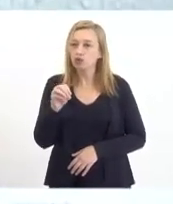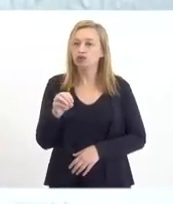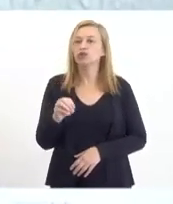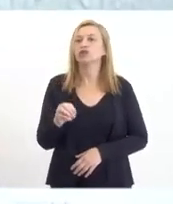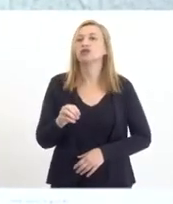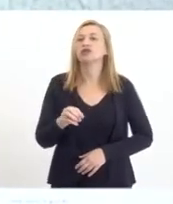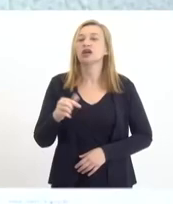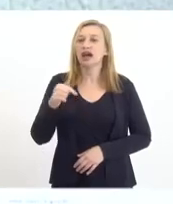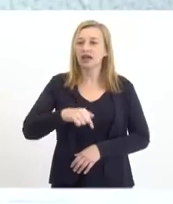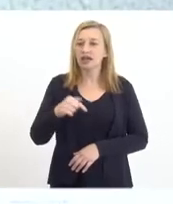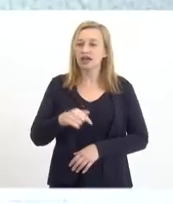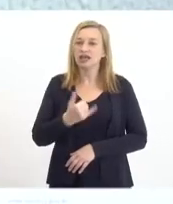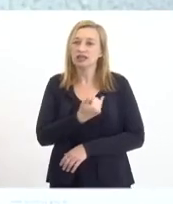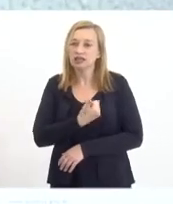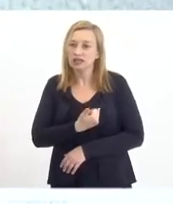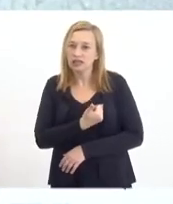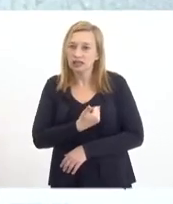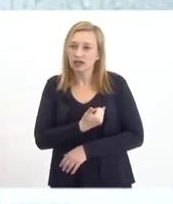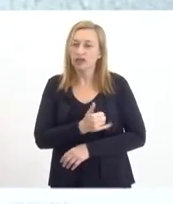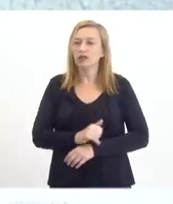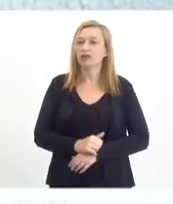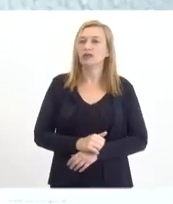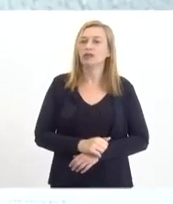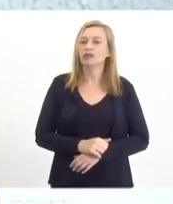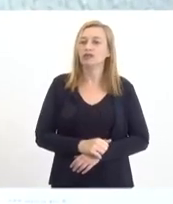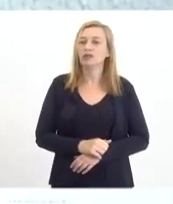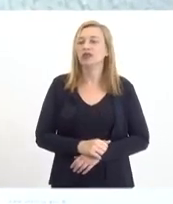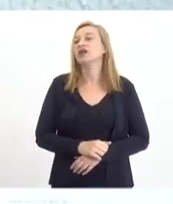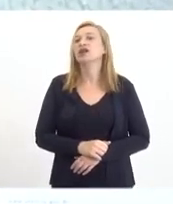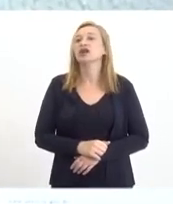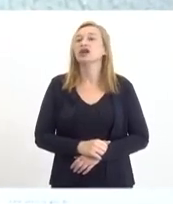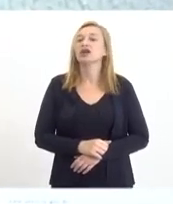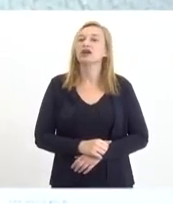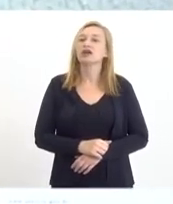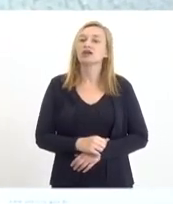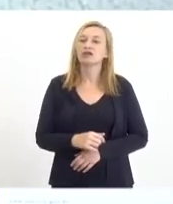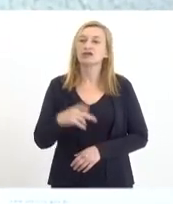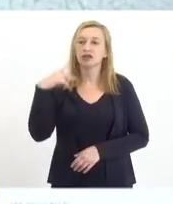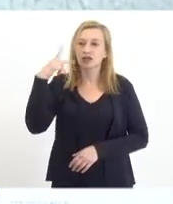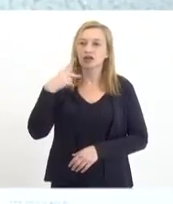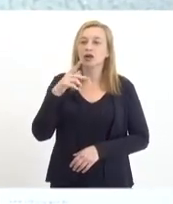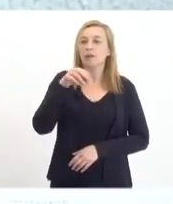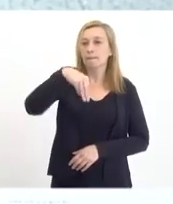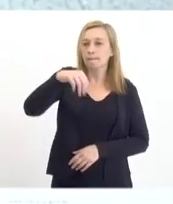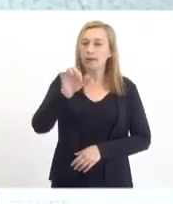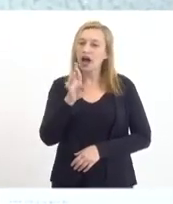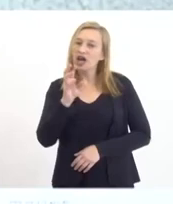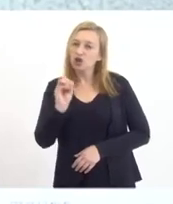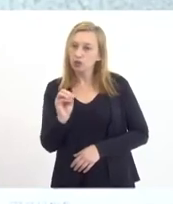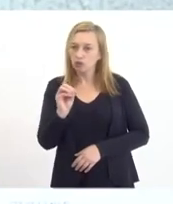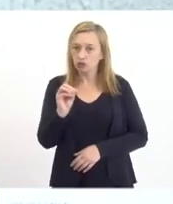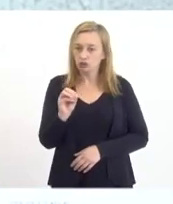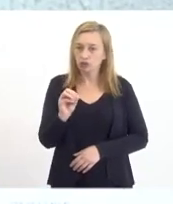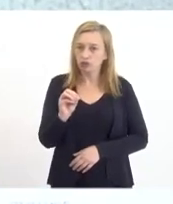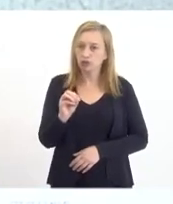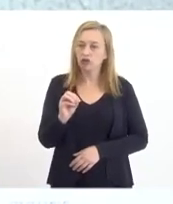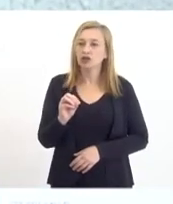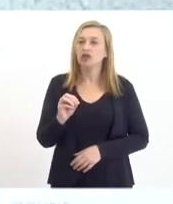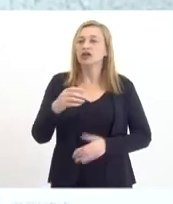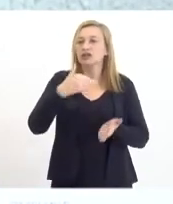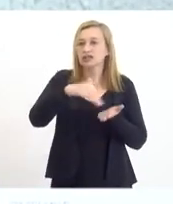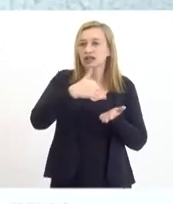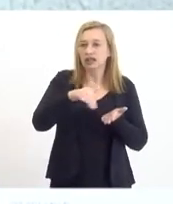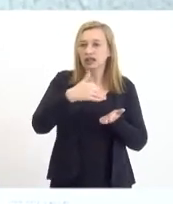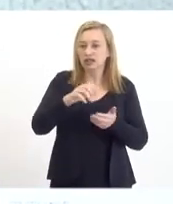Farias, vereador de Itaguaí. Quero saudar o Mário Lúcio Mata, secretário